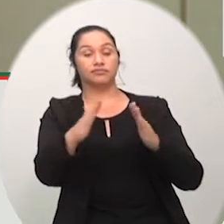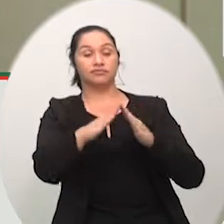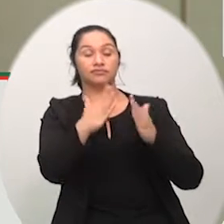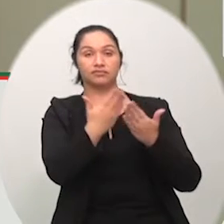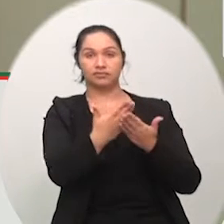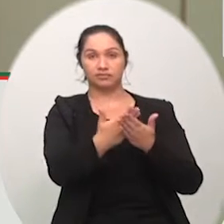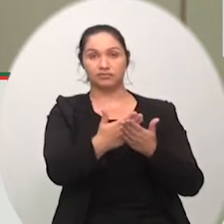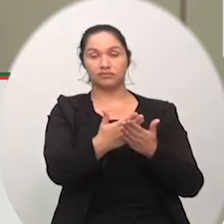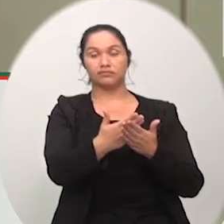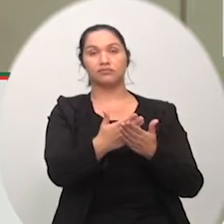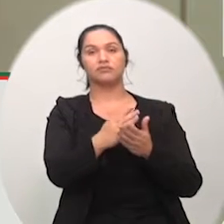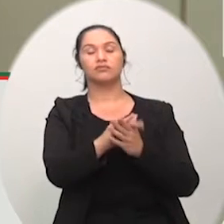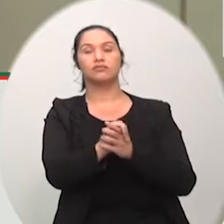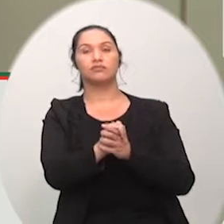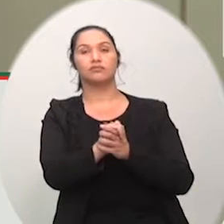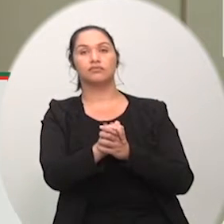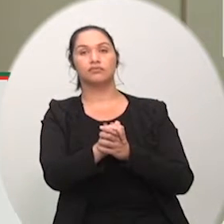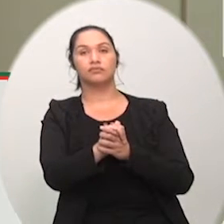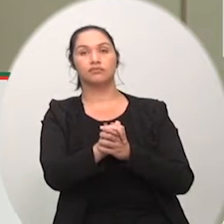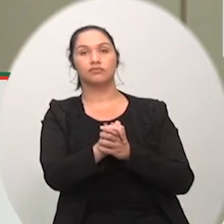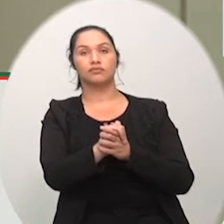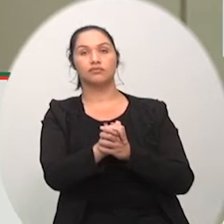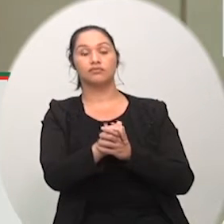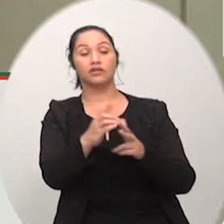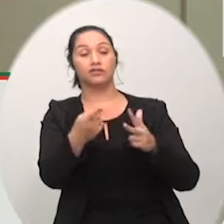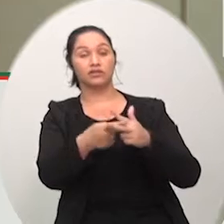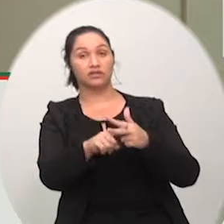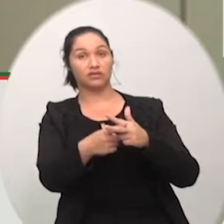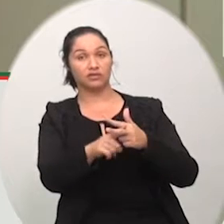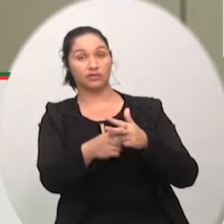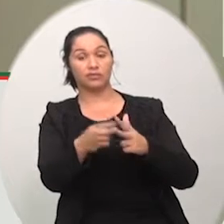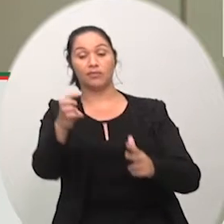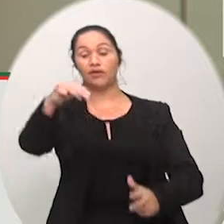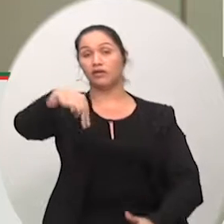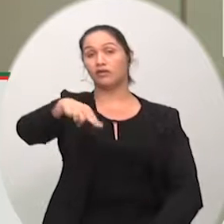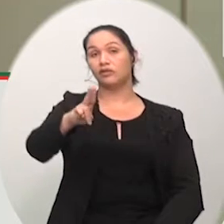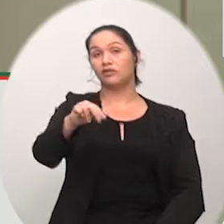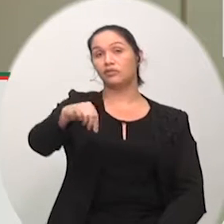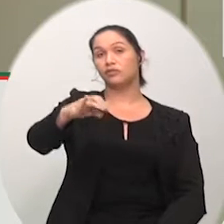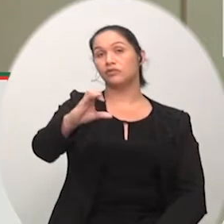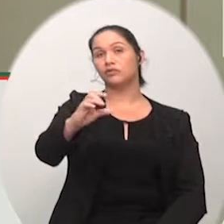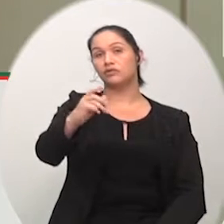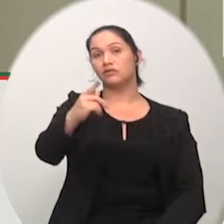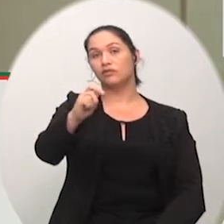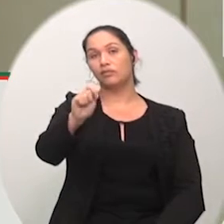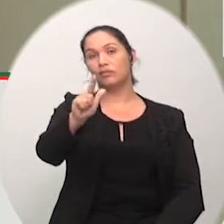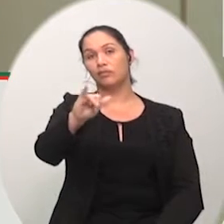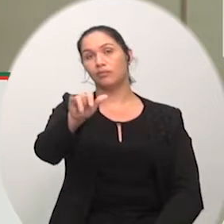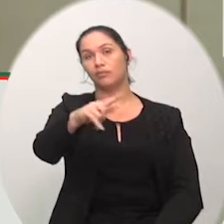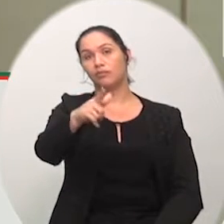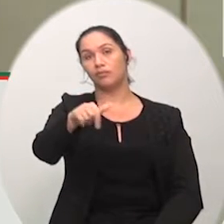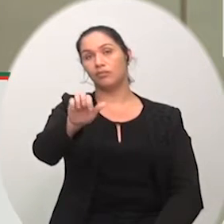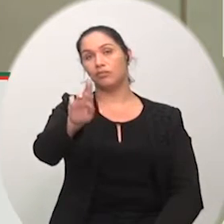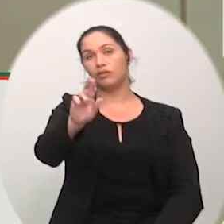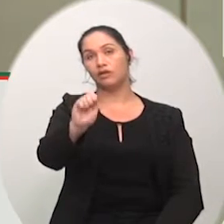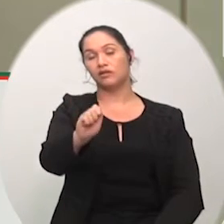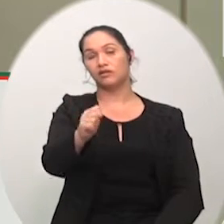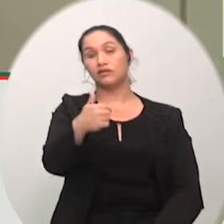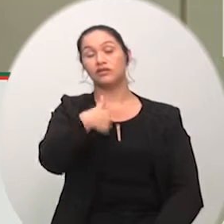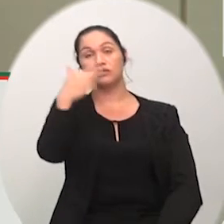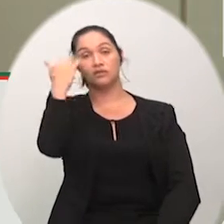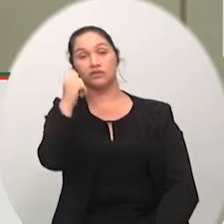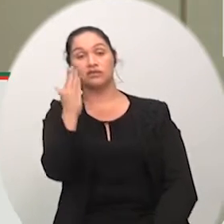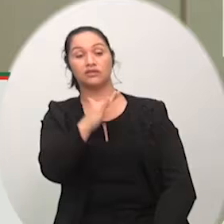nós também vamos pôr vamos pôr fim a espera vereadora Demir das